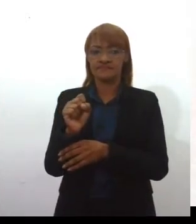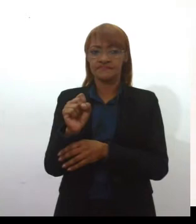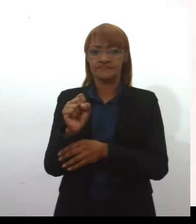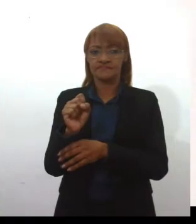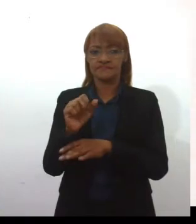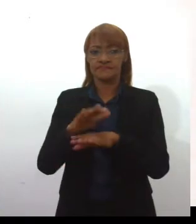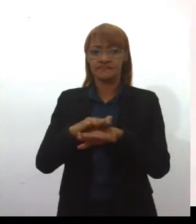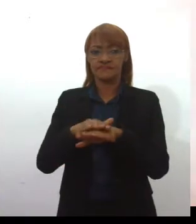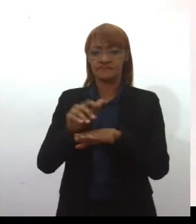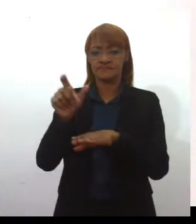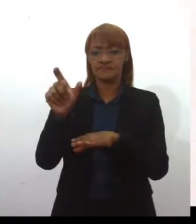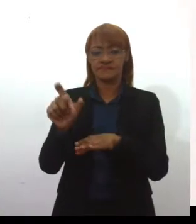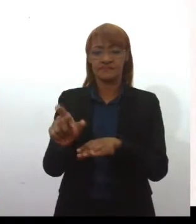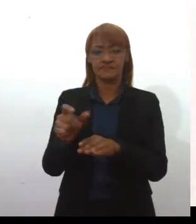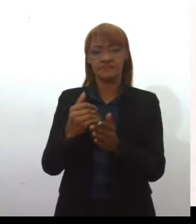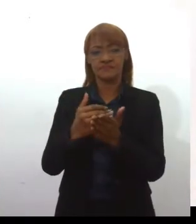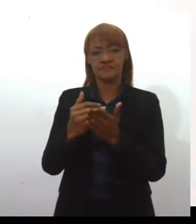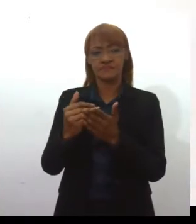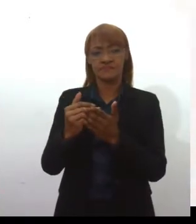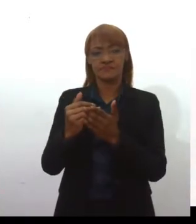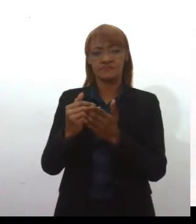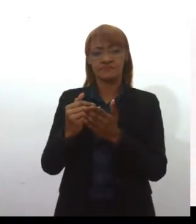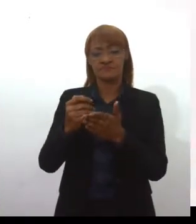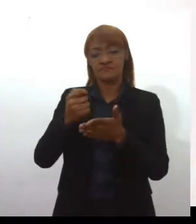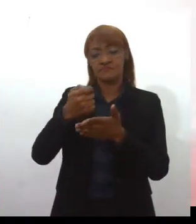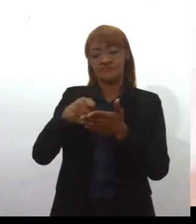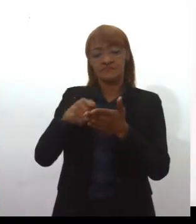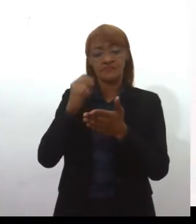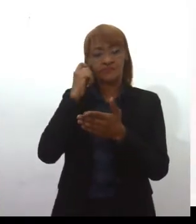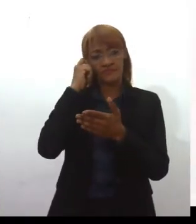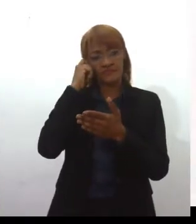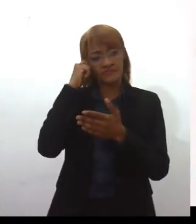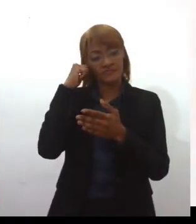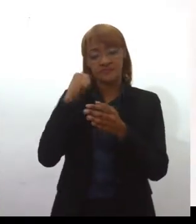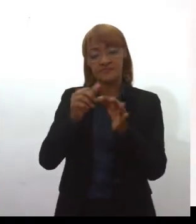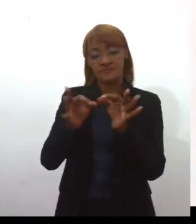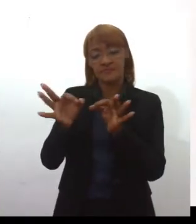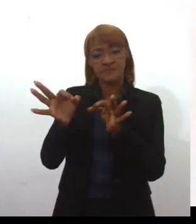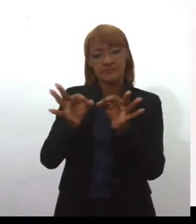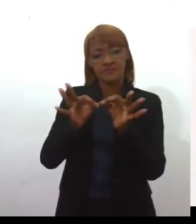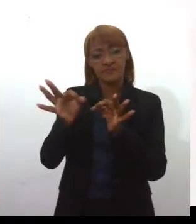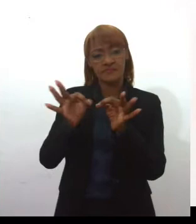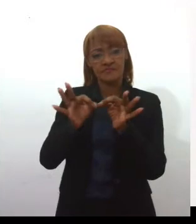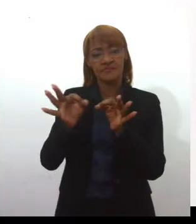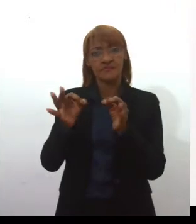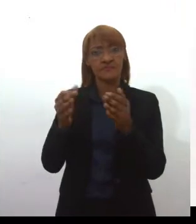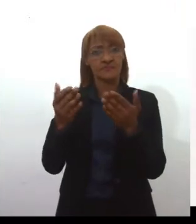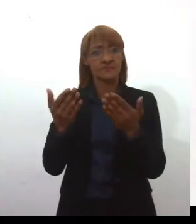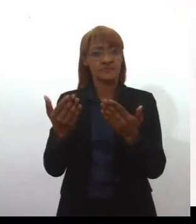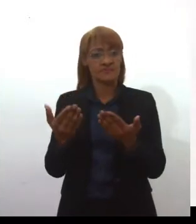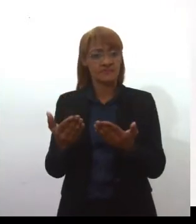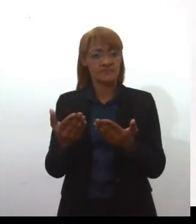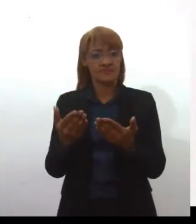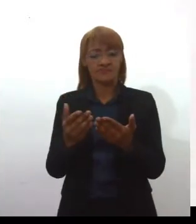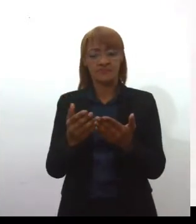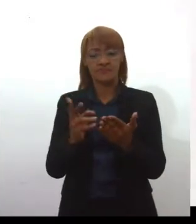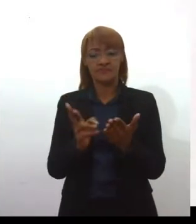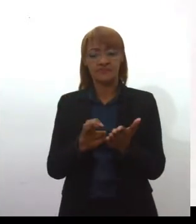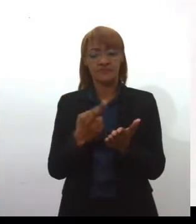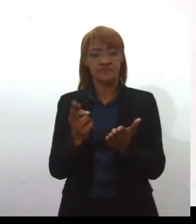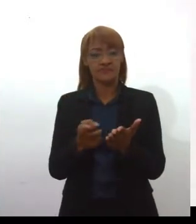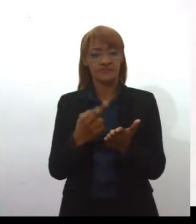inicia o seu movimento pela escrita. Ela organiza com as normalistas uma revista chamada